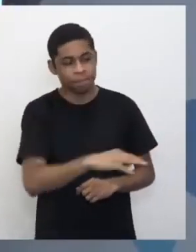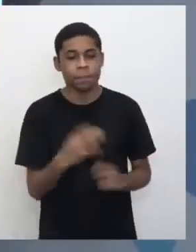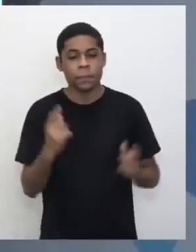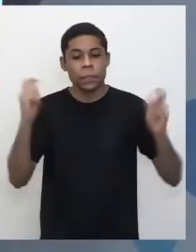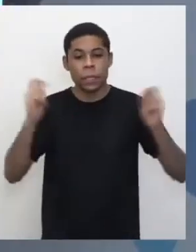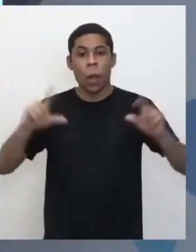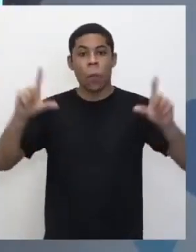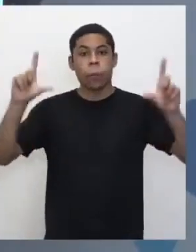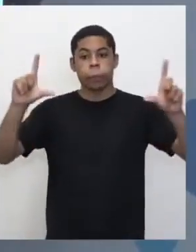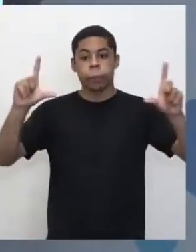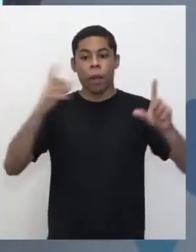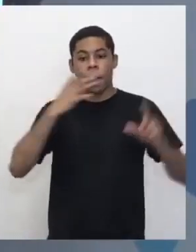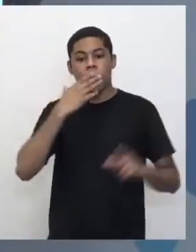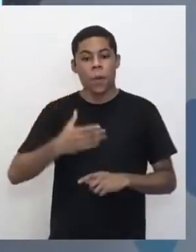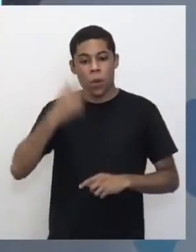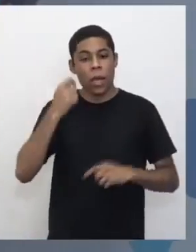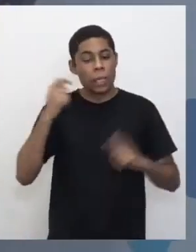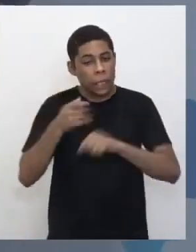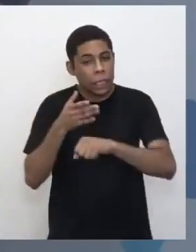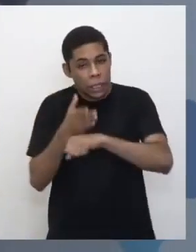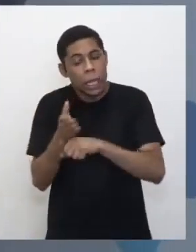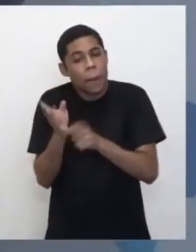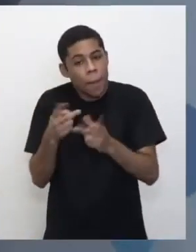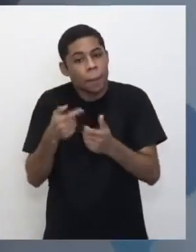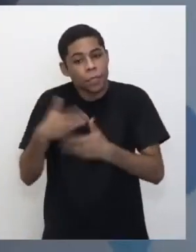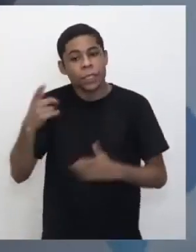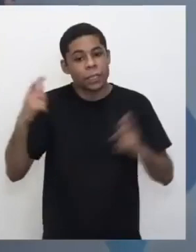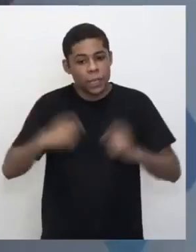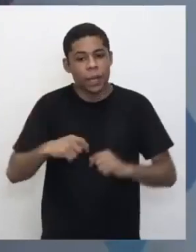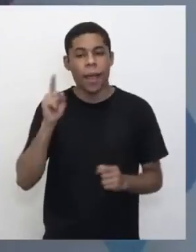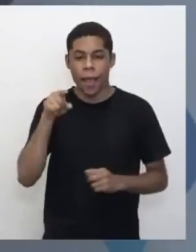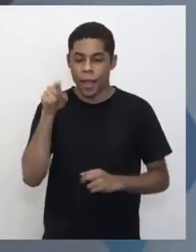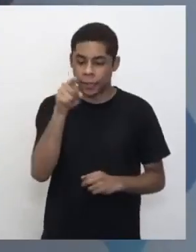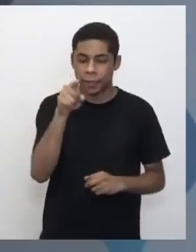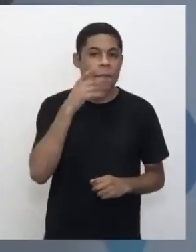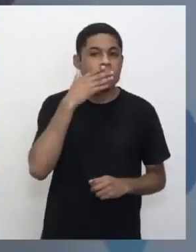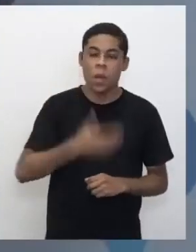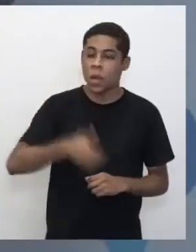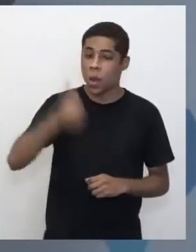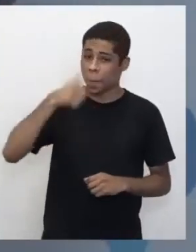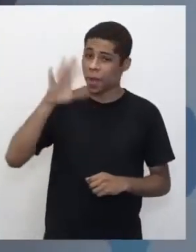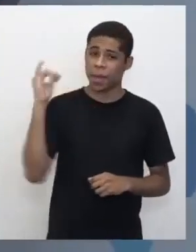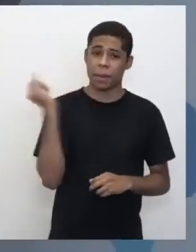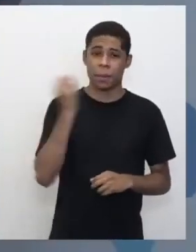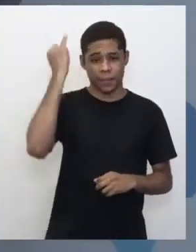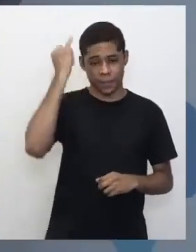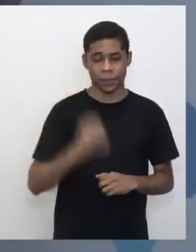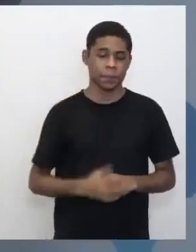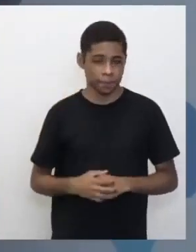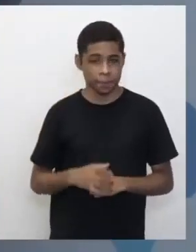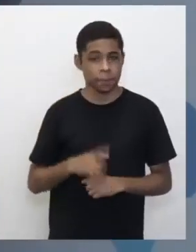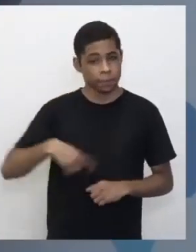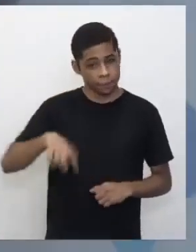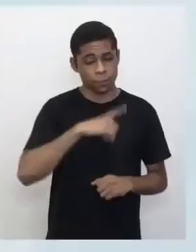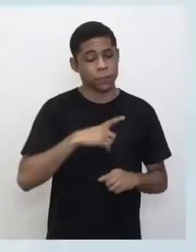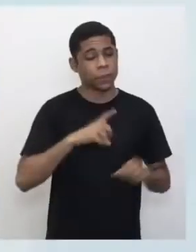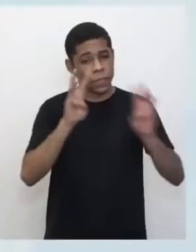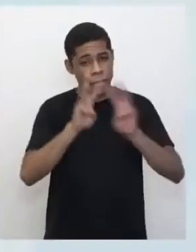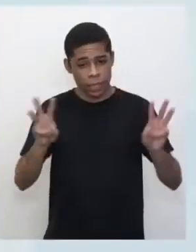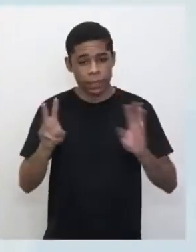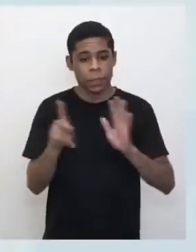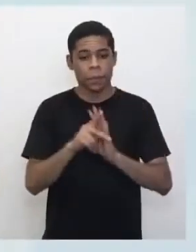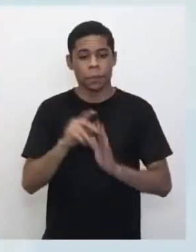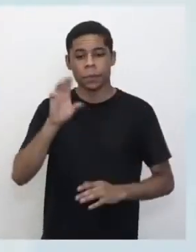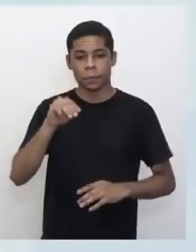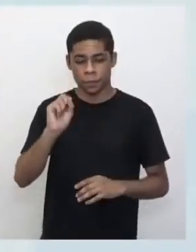vê ali, grandão e continua participando do nosso chat. Isso. Que é isso que é mais importante de tudo. Então, a gente também tem o site ali do Centro de